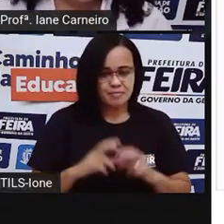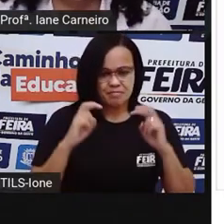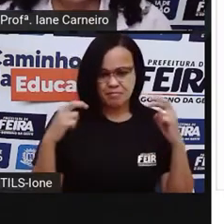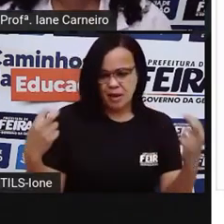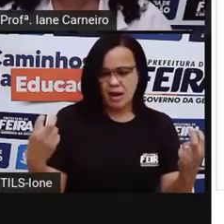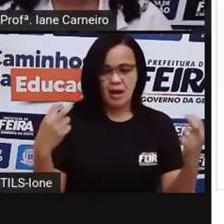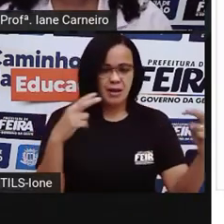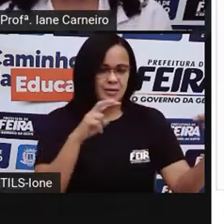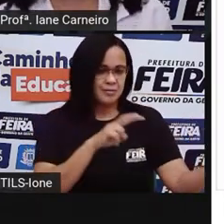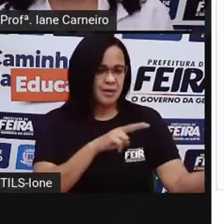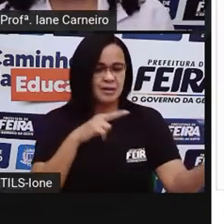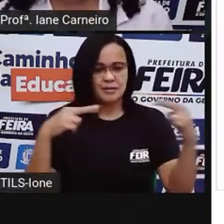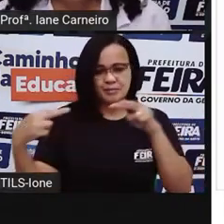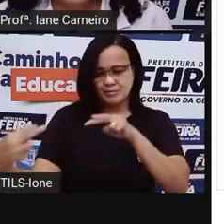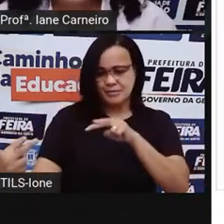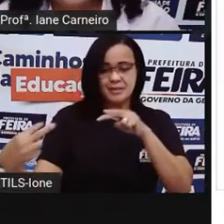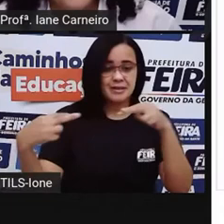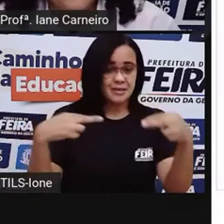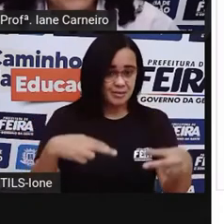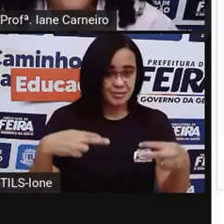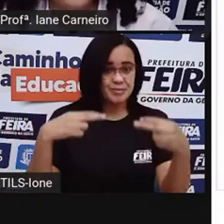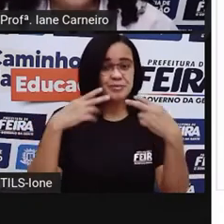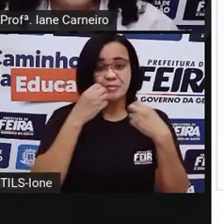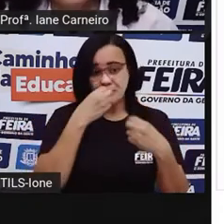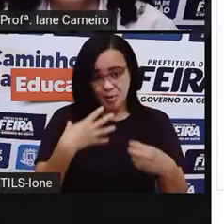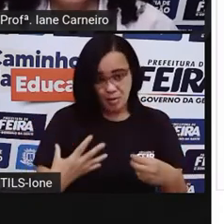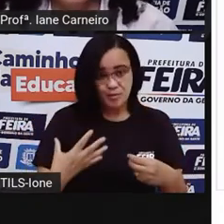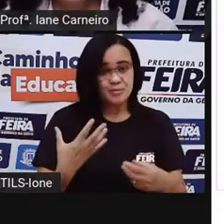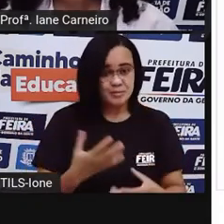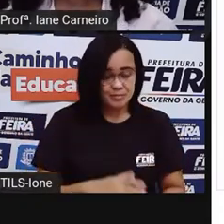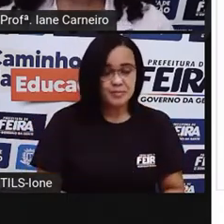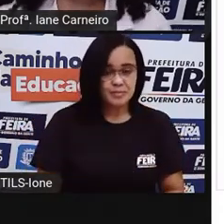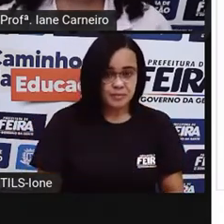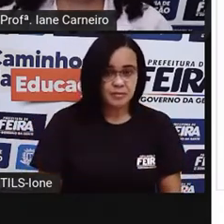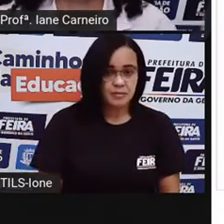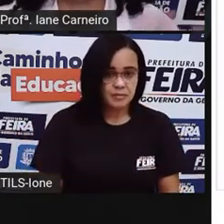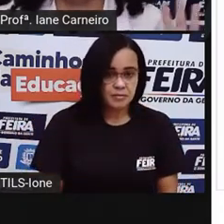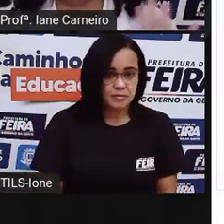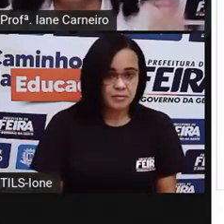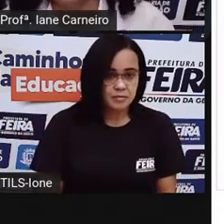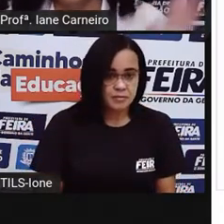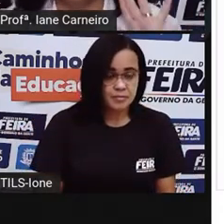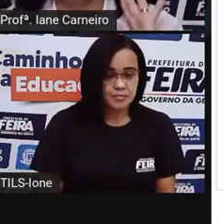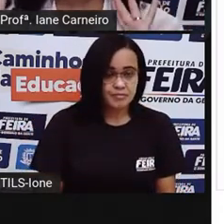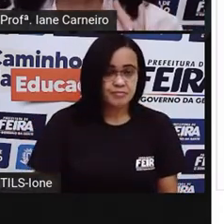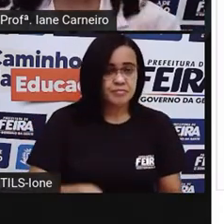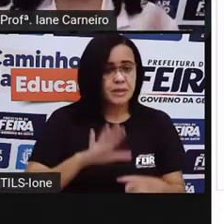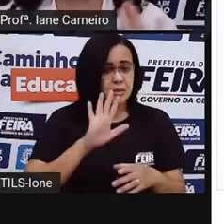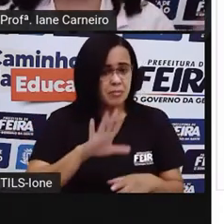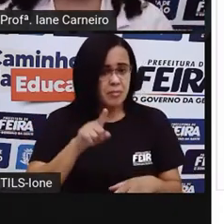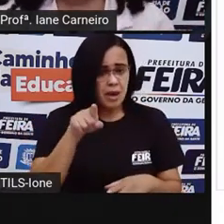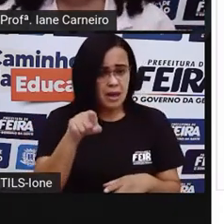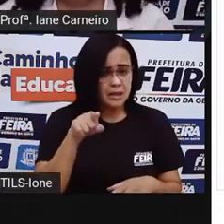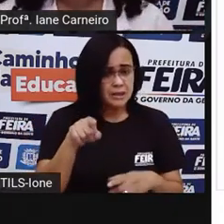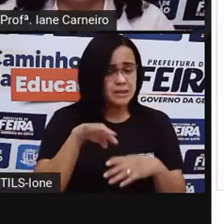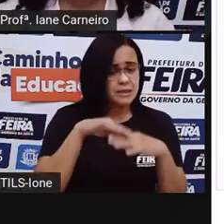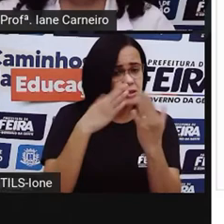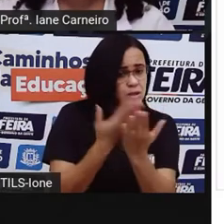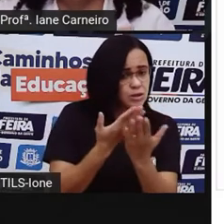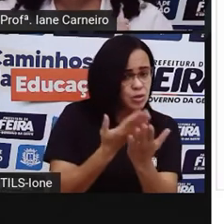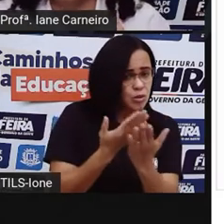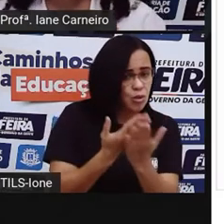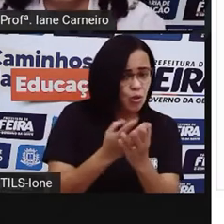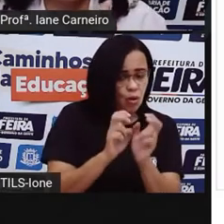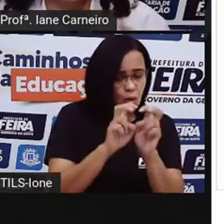costas para a outra, né? Então é bem legal esse formato. Você costuma ir na sua escola. Qual é o formato que as cadeiras são